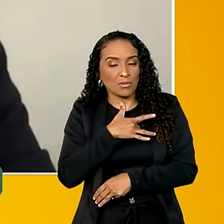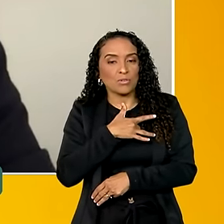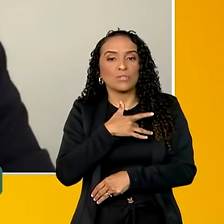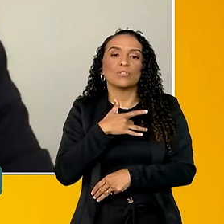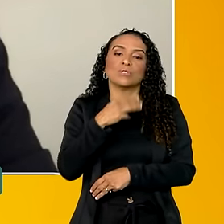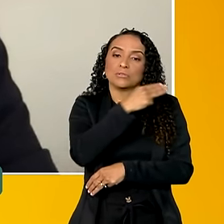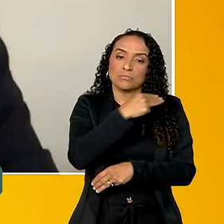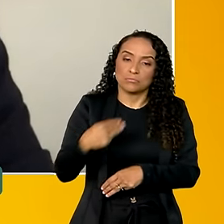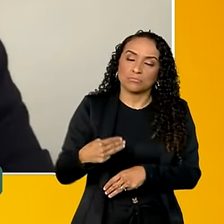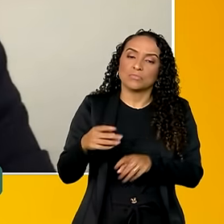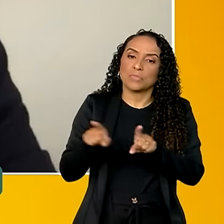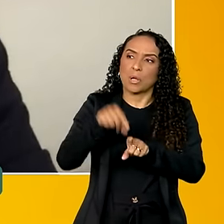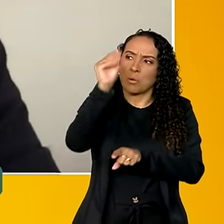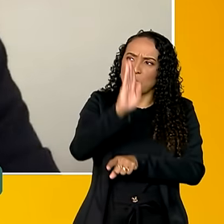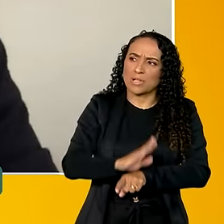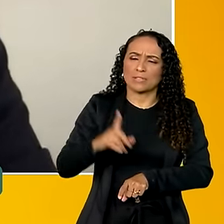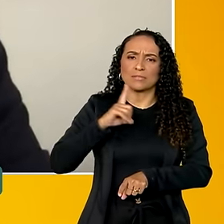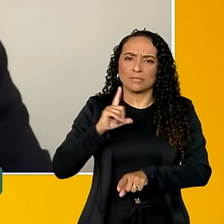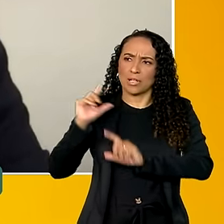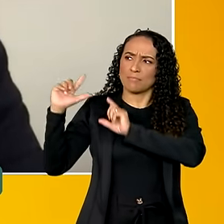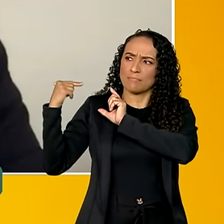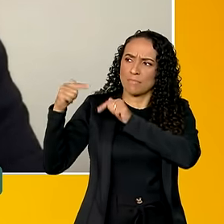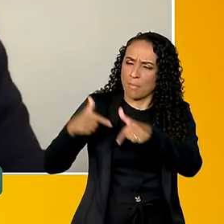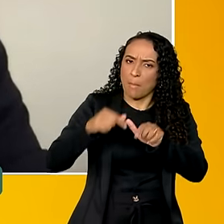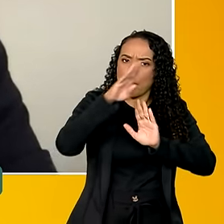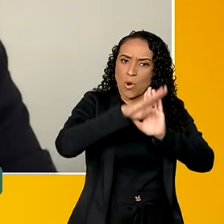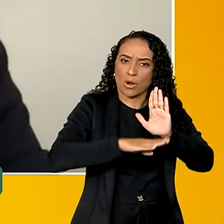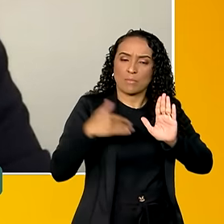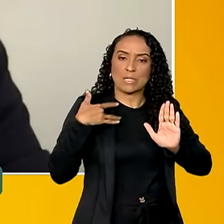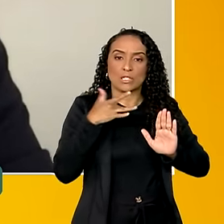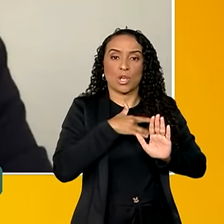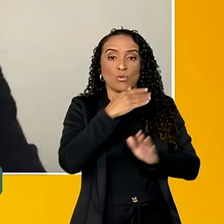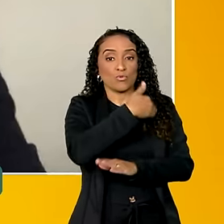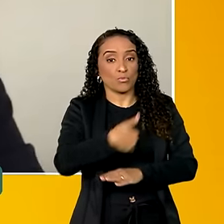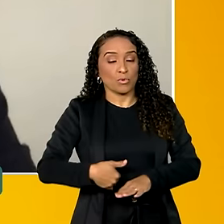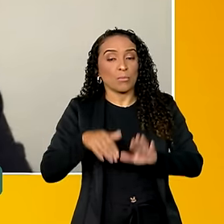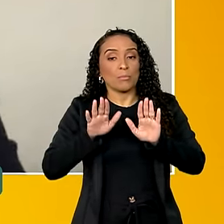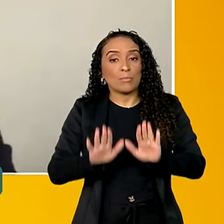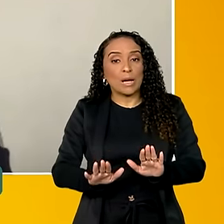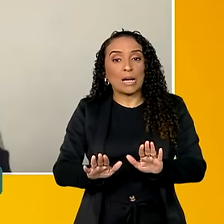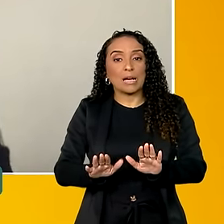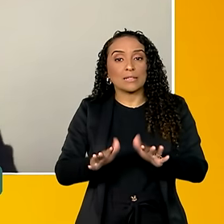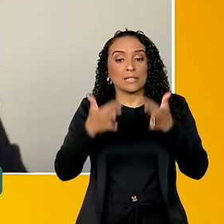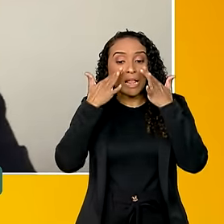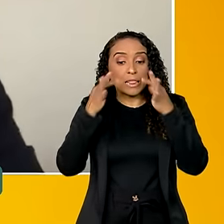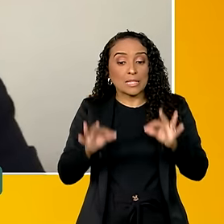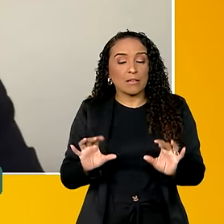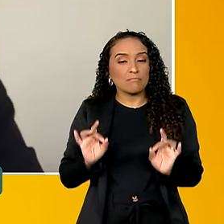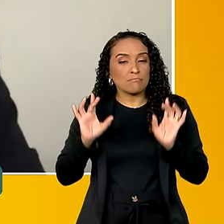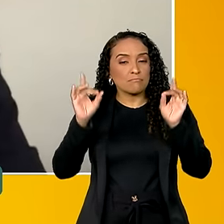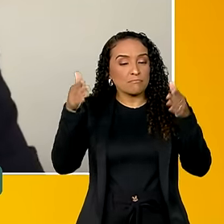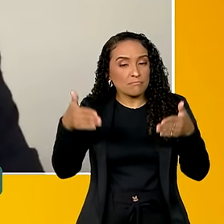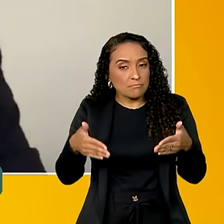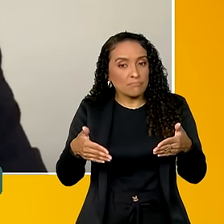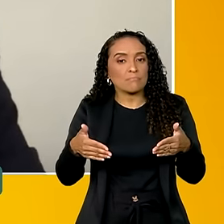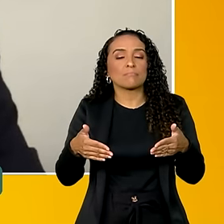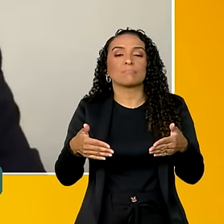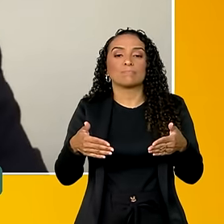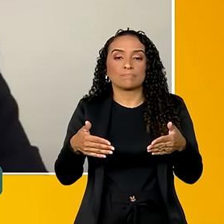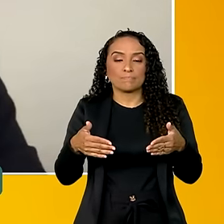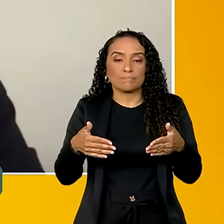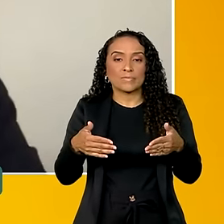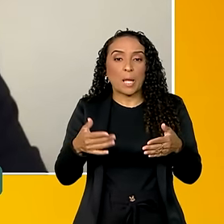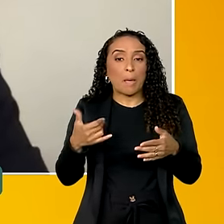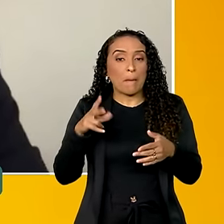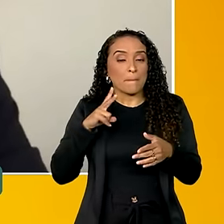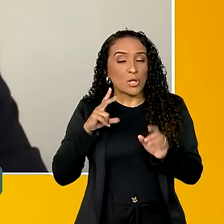Brasil tem muita tradição em programas de saúde pública, mas na atenção especializada, em